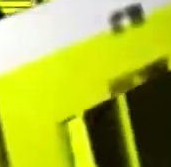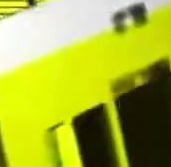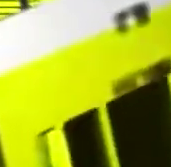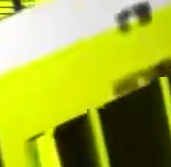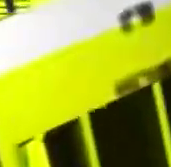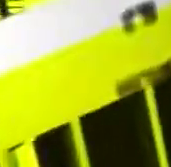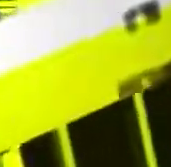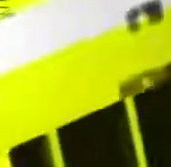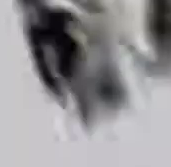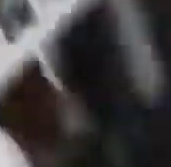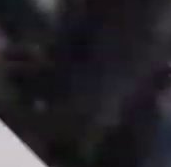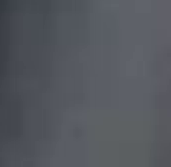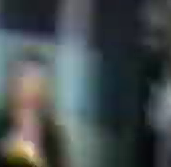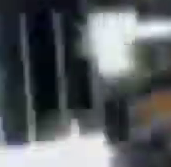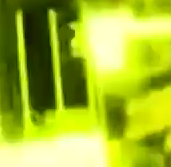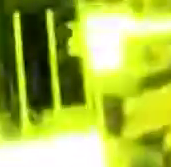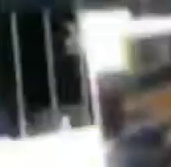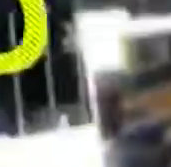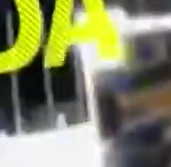segundo encaminhamento.